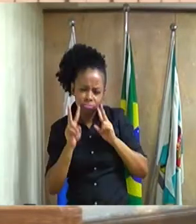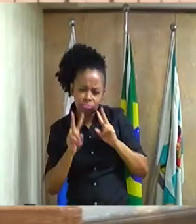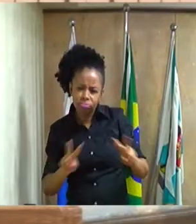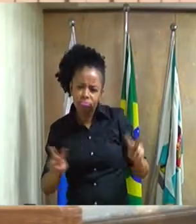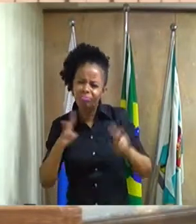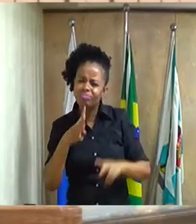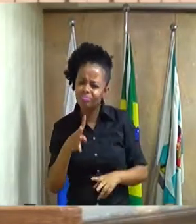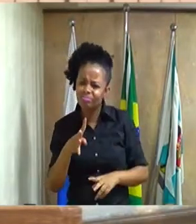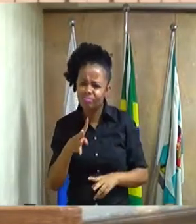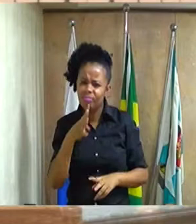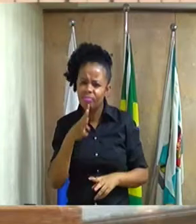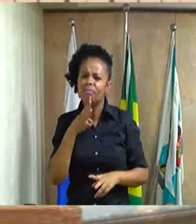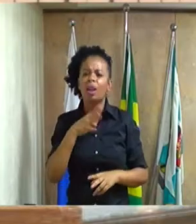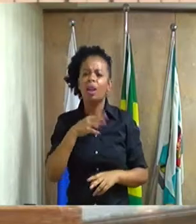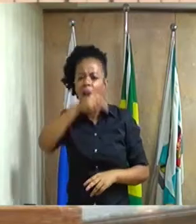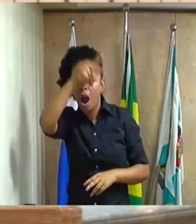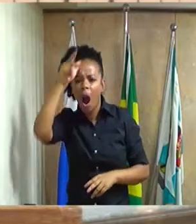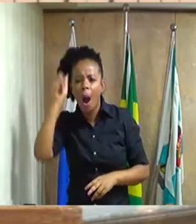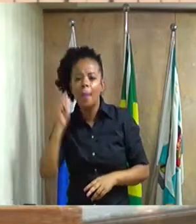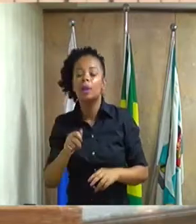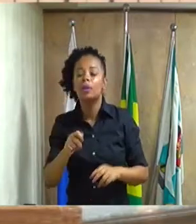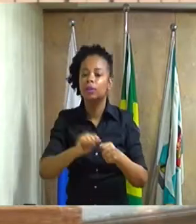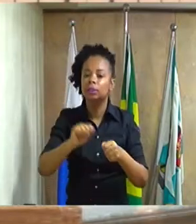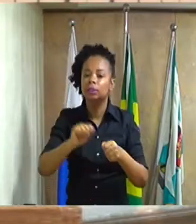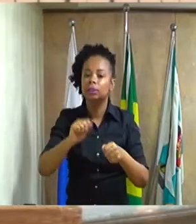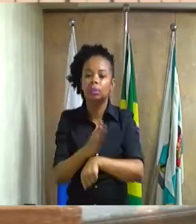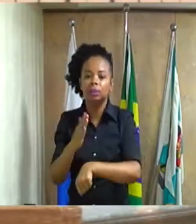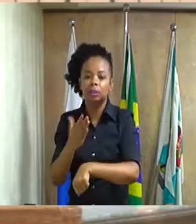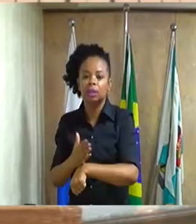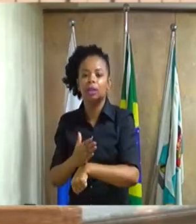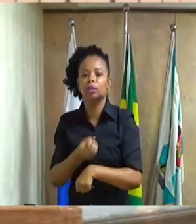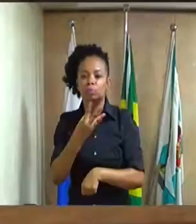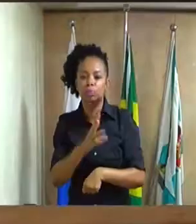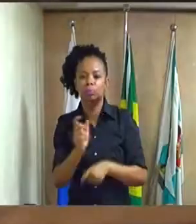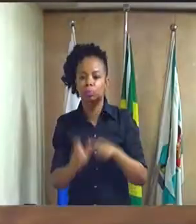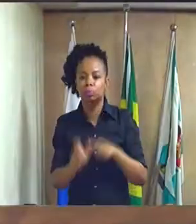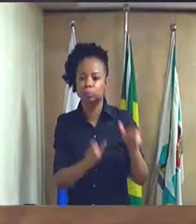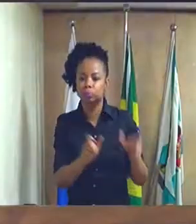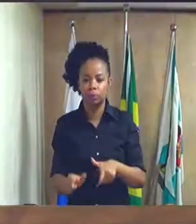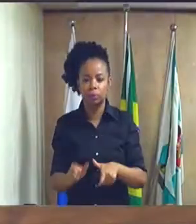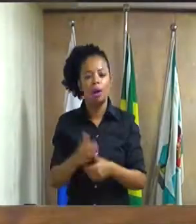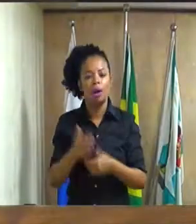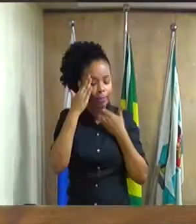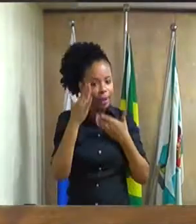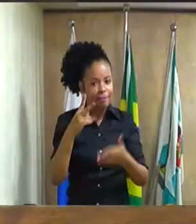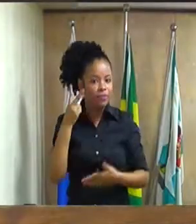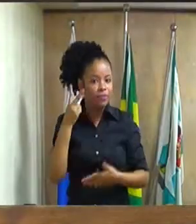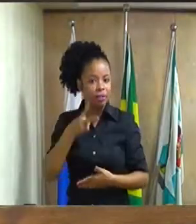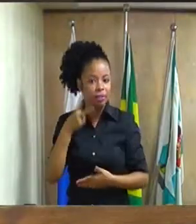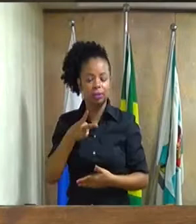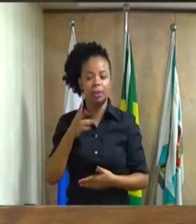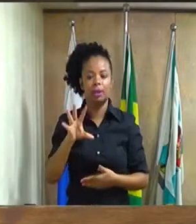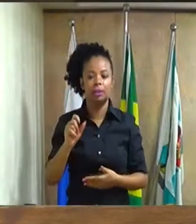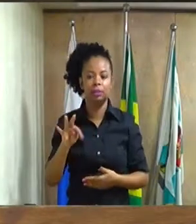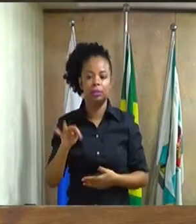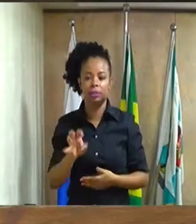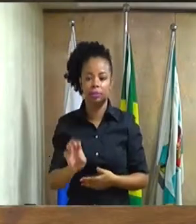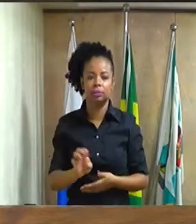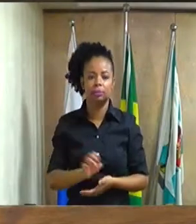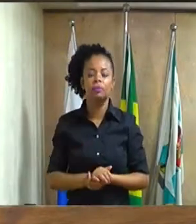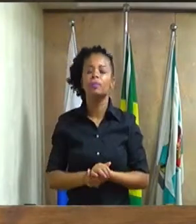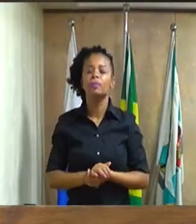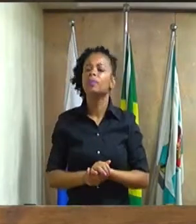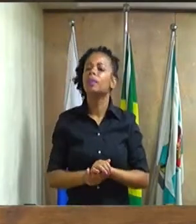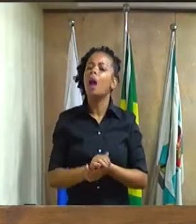que a prefeitura tem feito de bom para os seus munícipes. Uma boa noite. Obrigado, vereador Catietti. É, igual eu estava falando, né, Catietti, torço